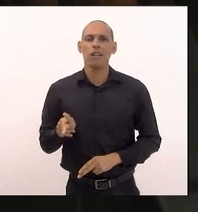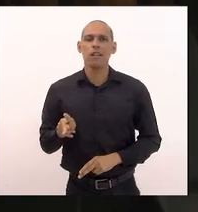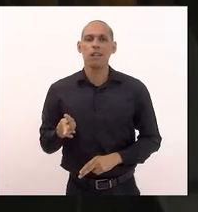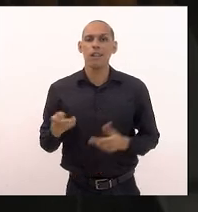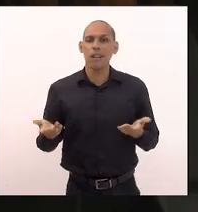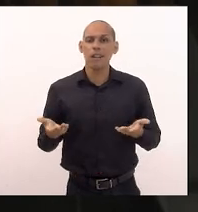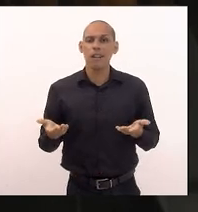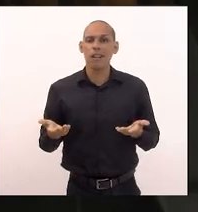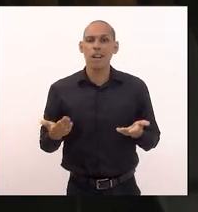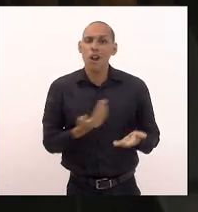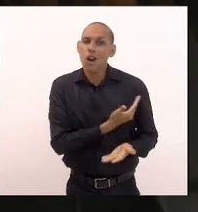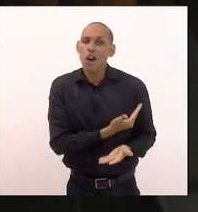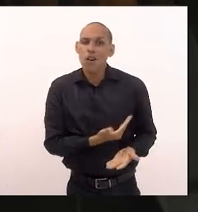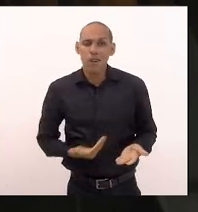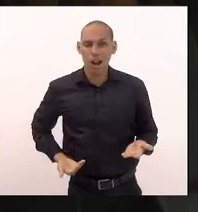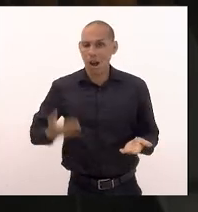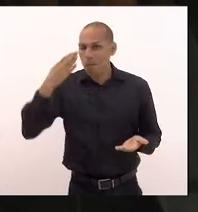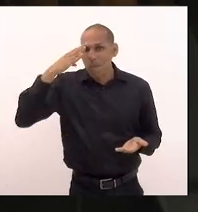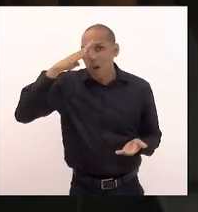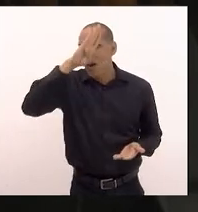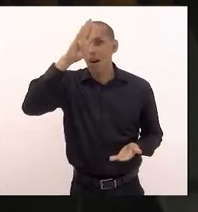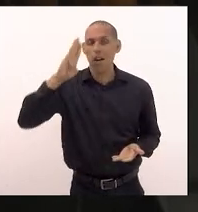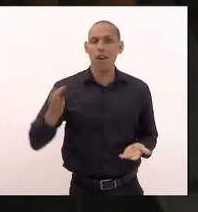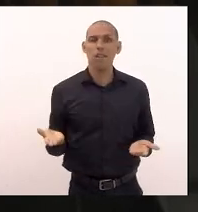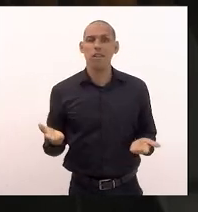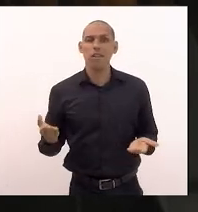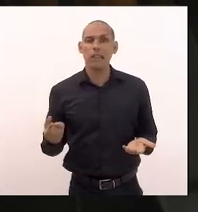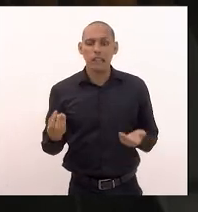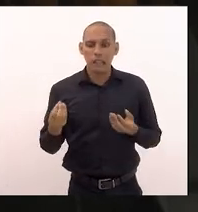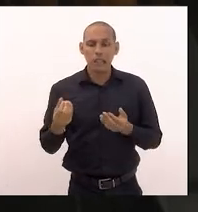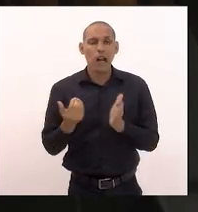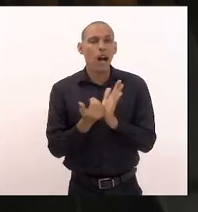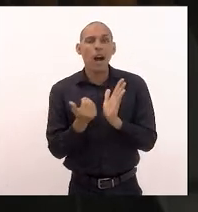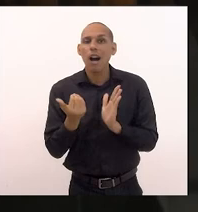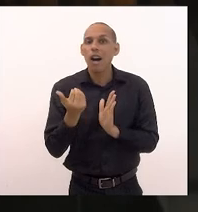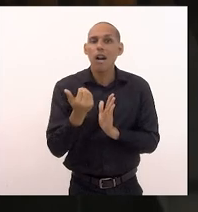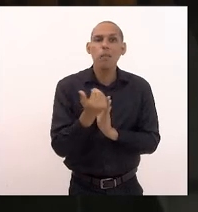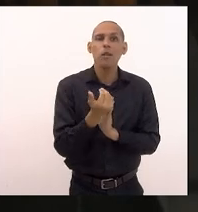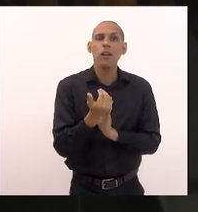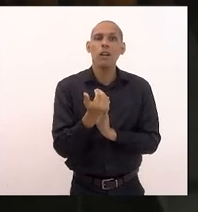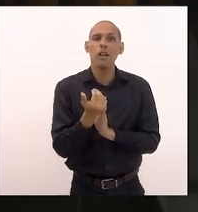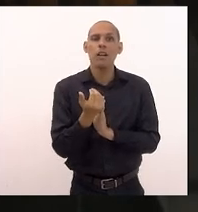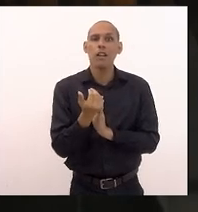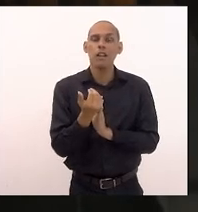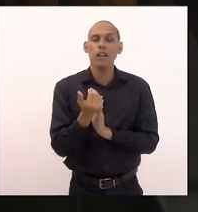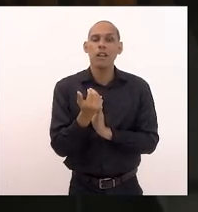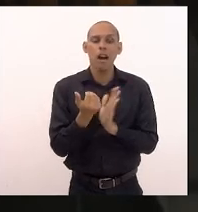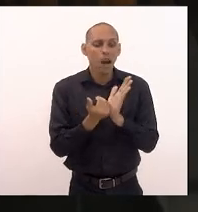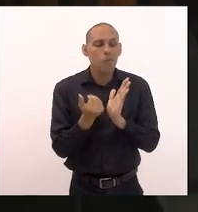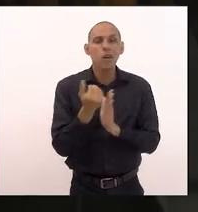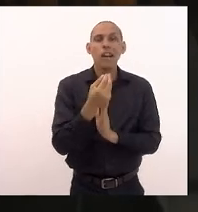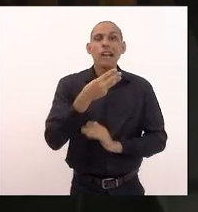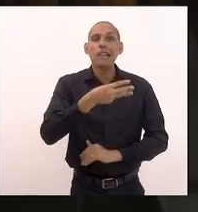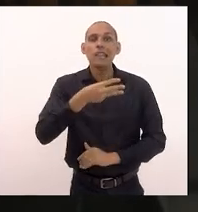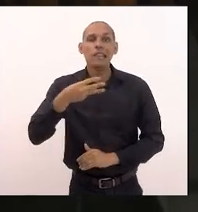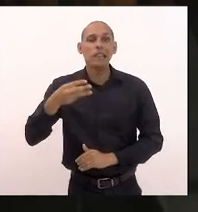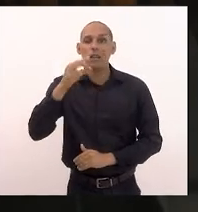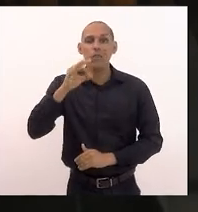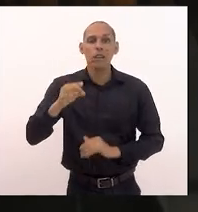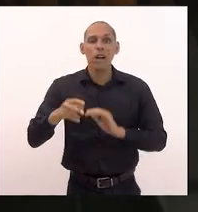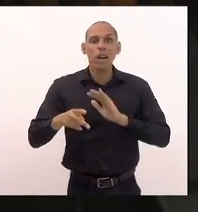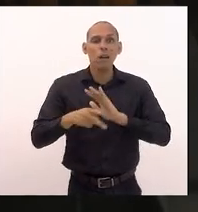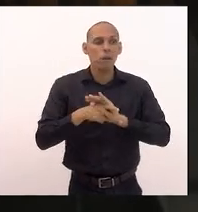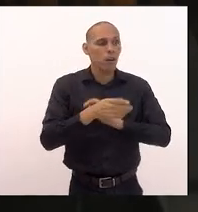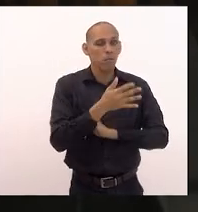Bolsonaro acabou de dar um aumento histórico de 33% aos professores